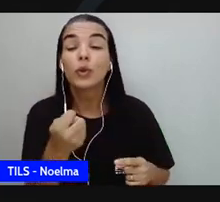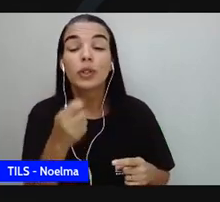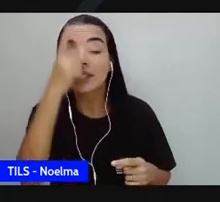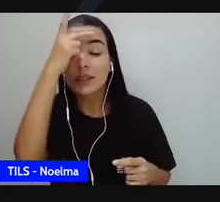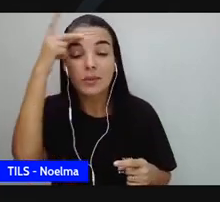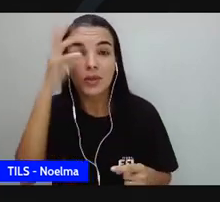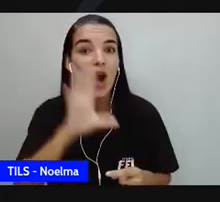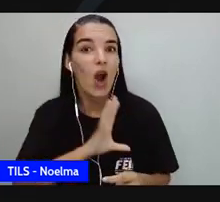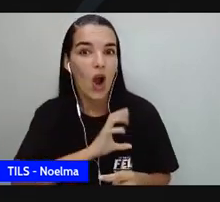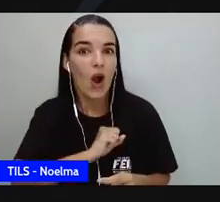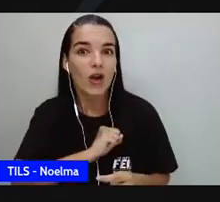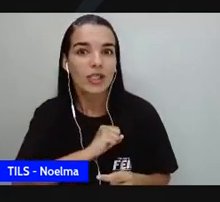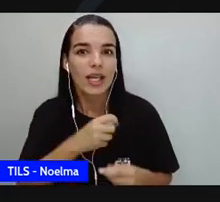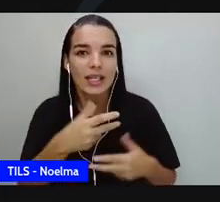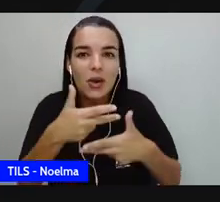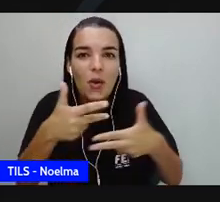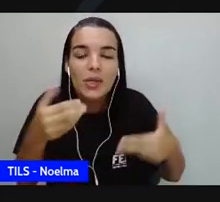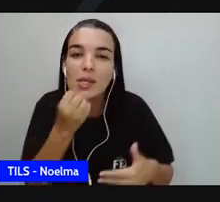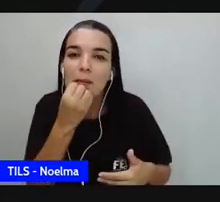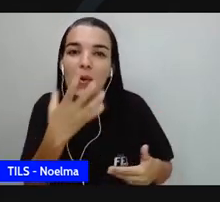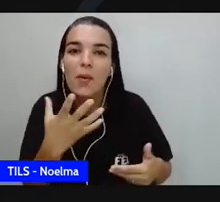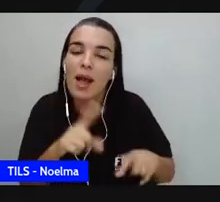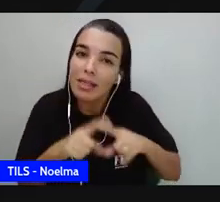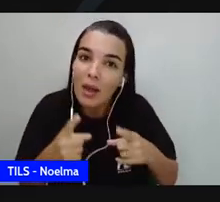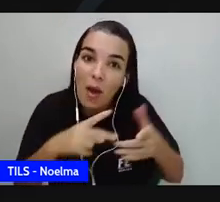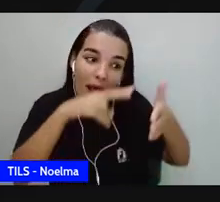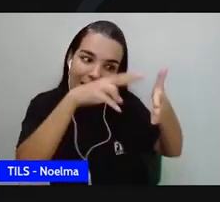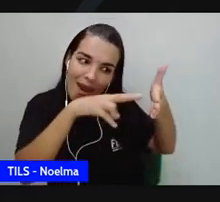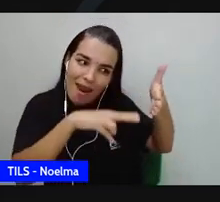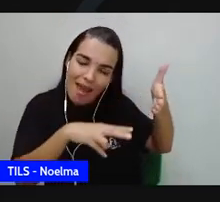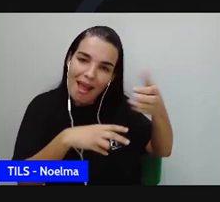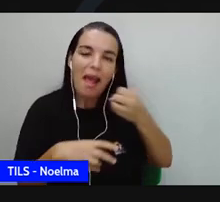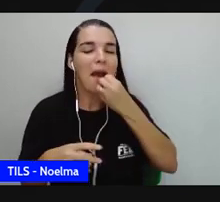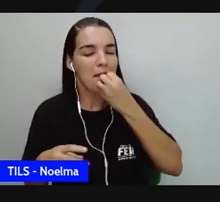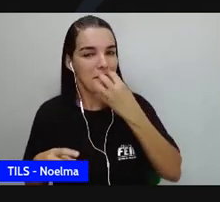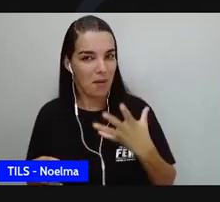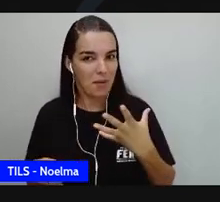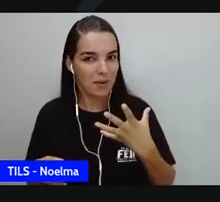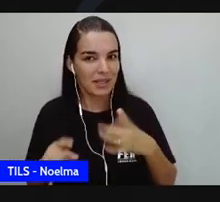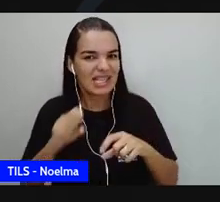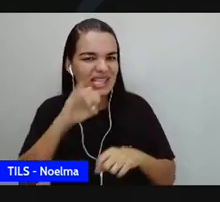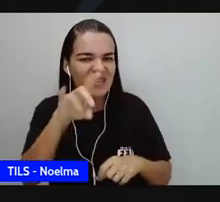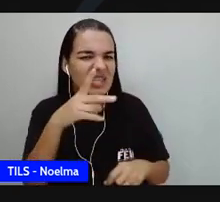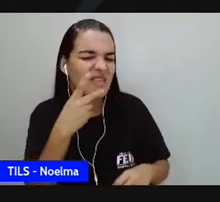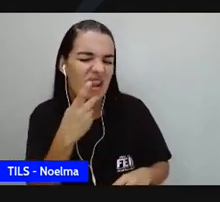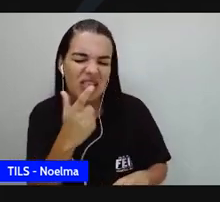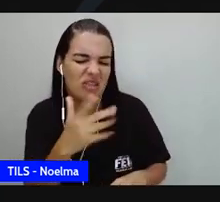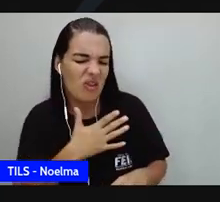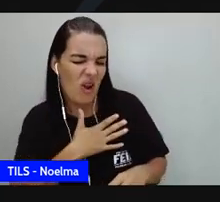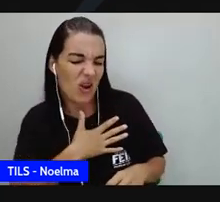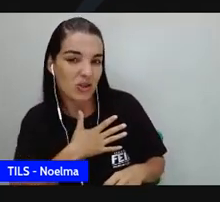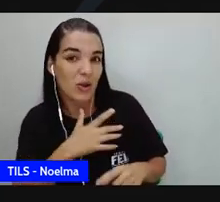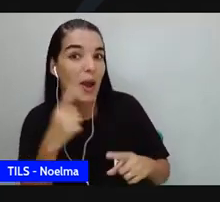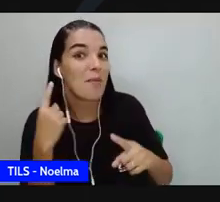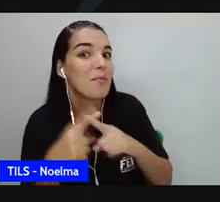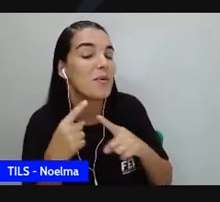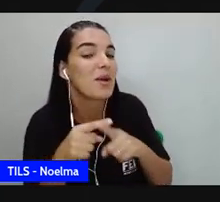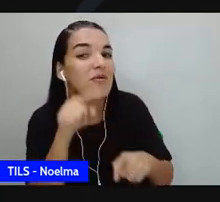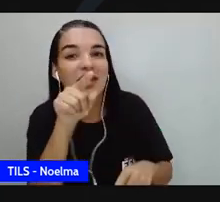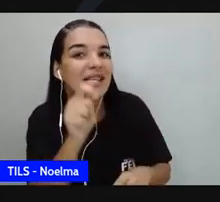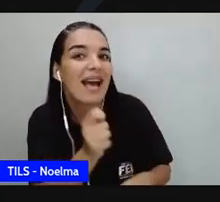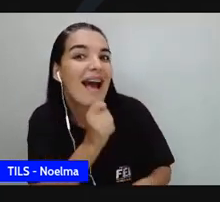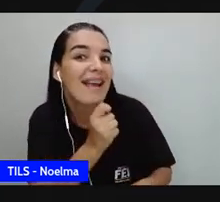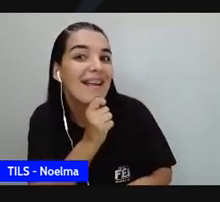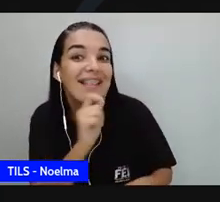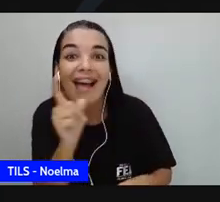bom e não é bom. Então, quando você diz, eu não gosto, é porque você ainda não encontrou que esse escritor, esse escritor,